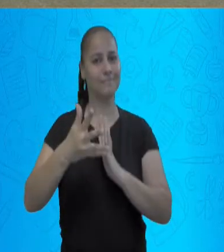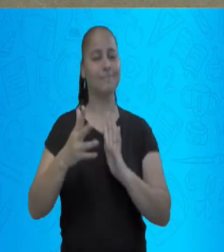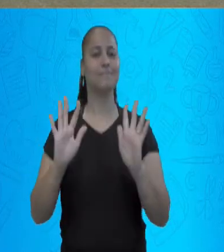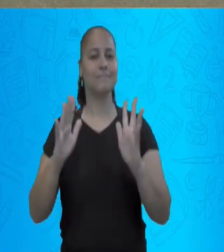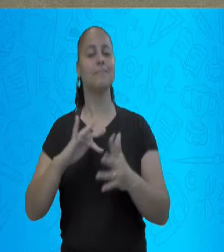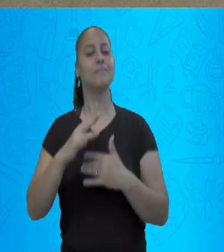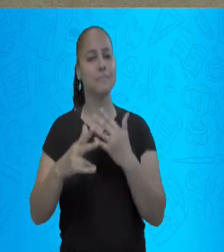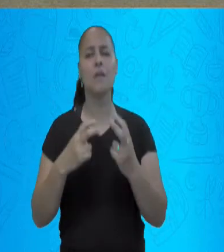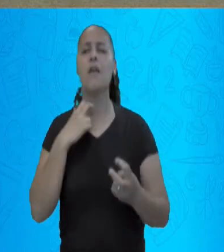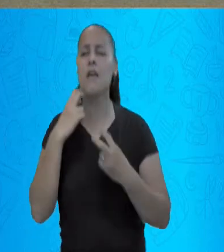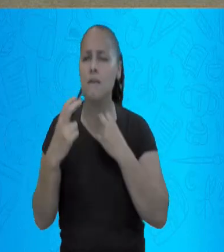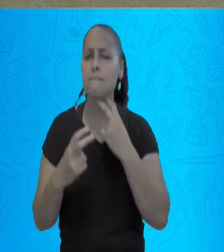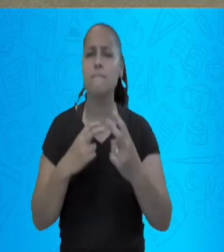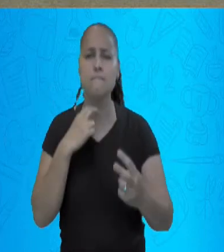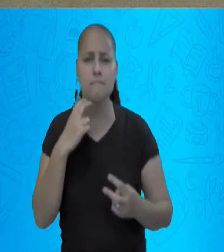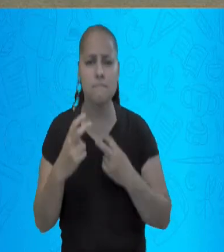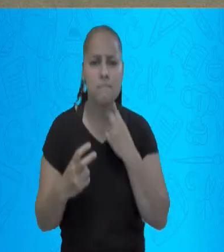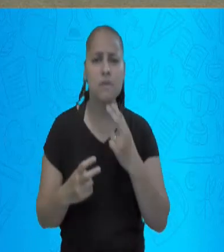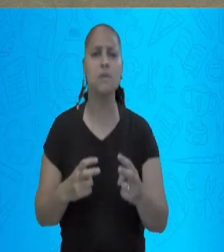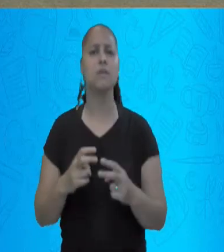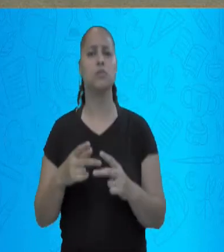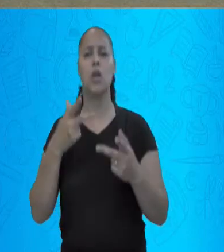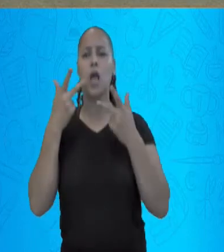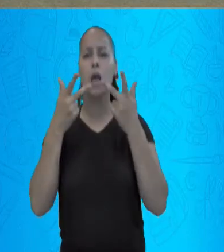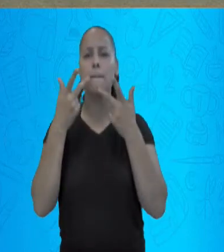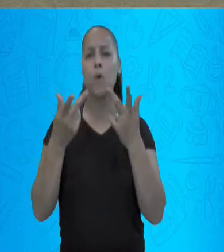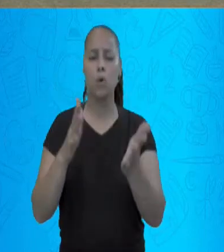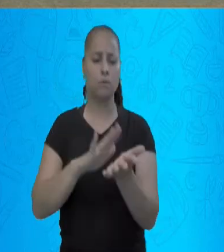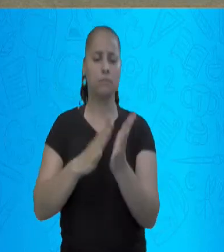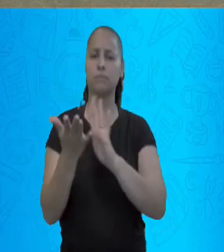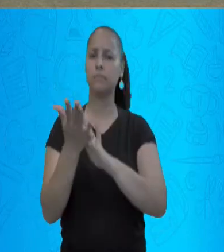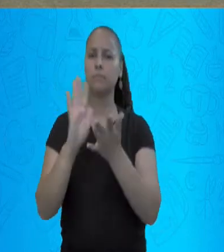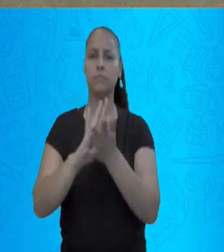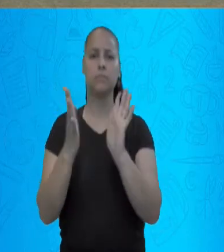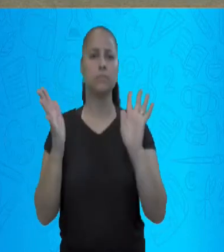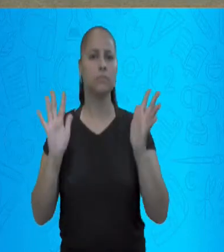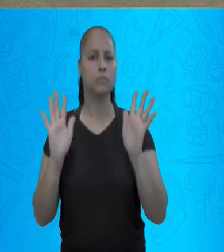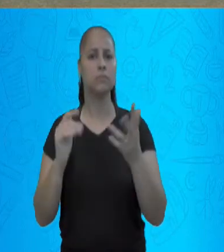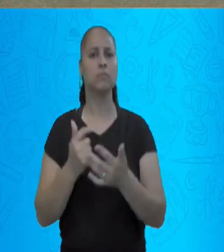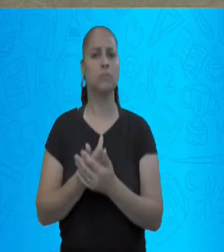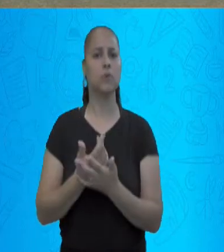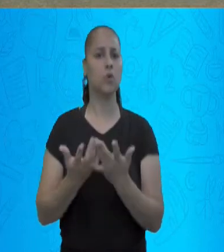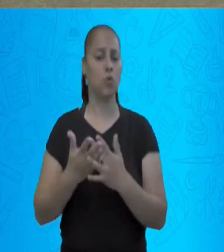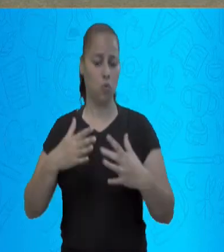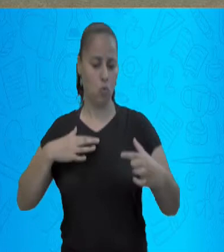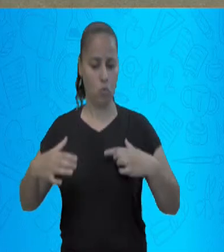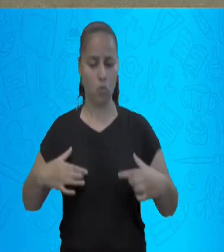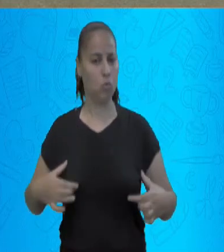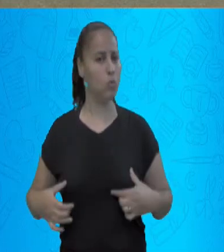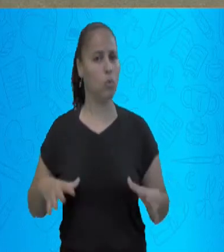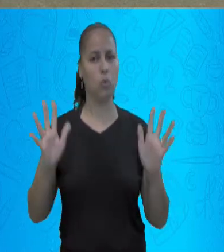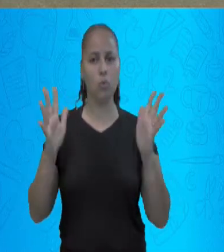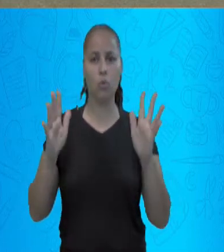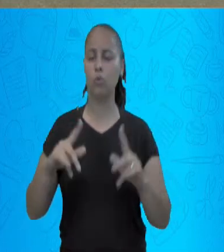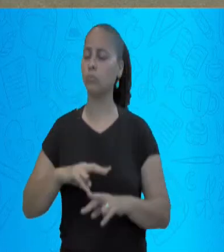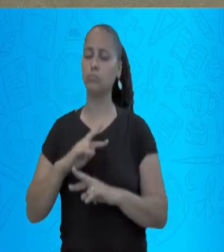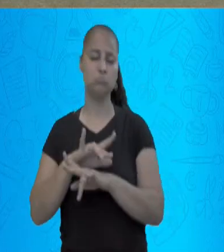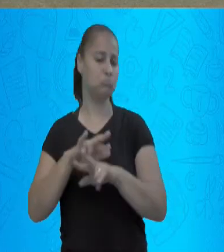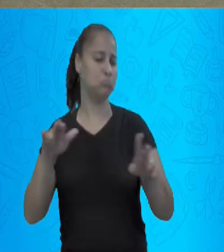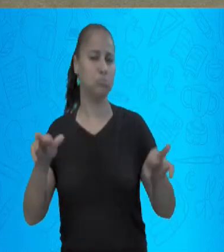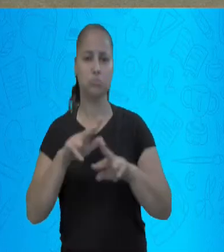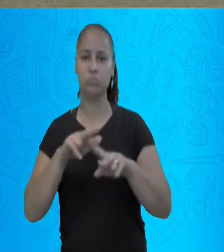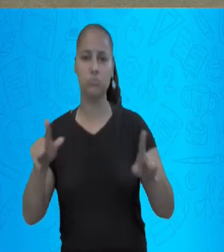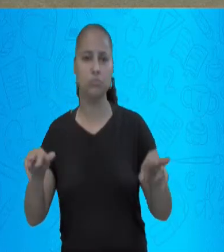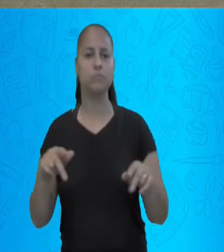eles emitem sons. Emitem sons com a boca, emitem sons com as mãos, com o corpo.